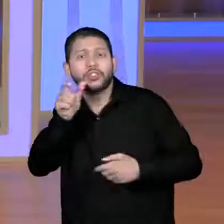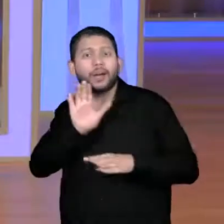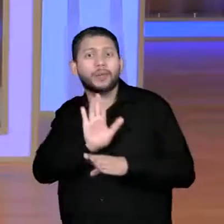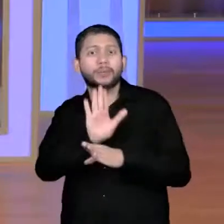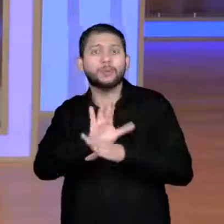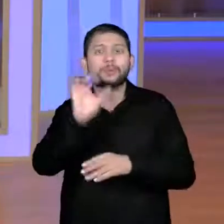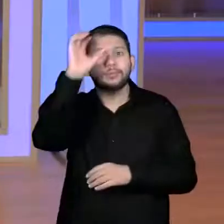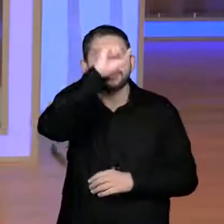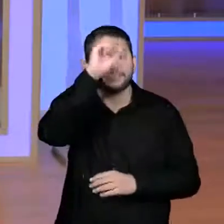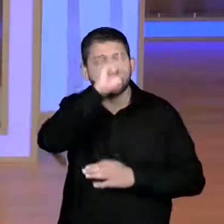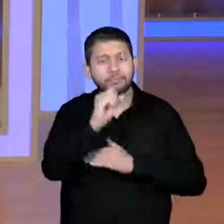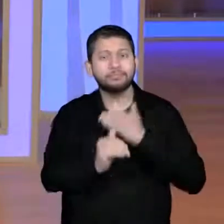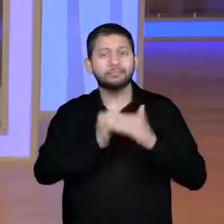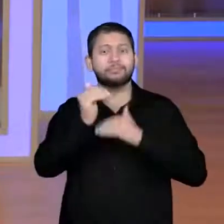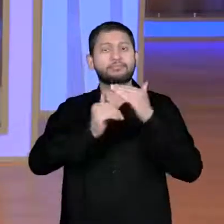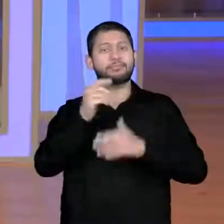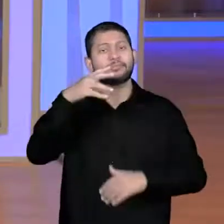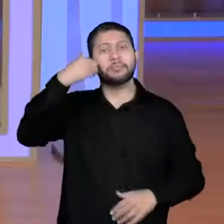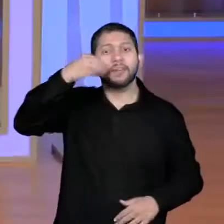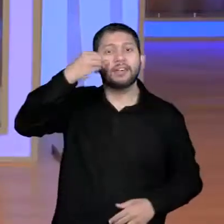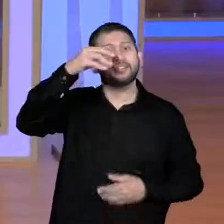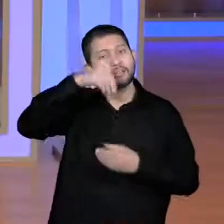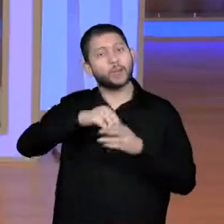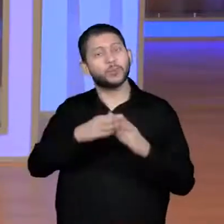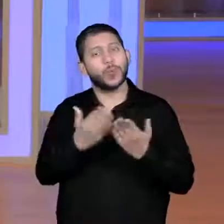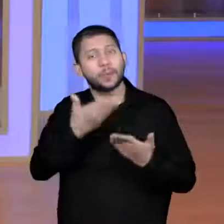você em toda a sua vivência escolar.